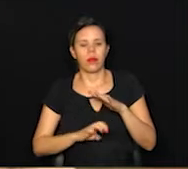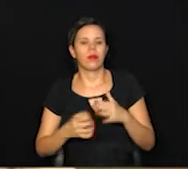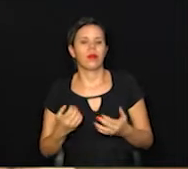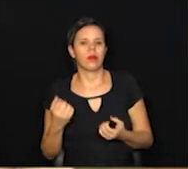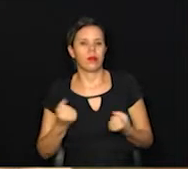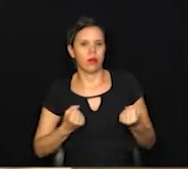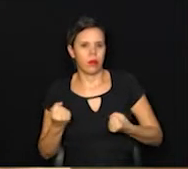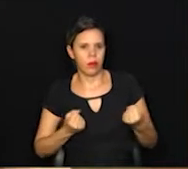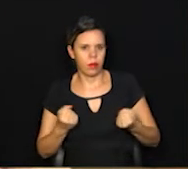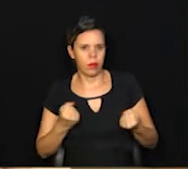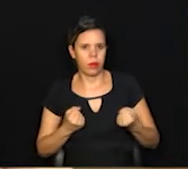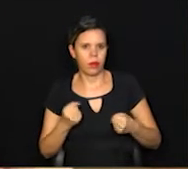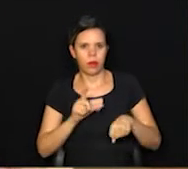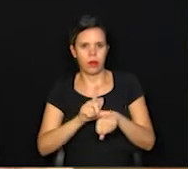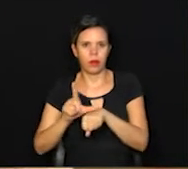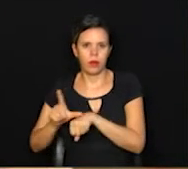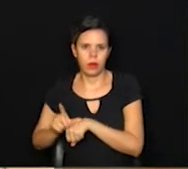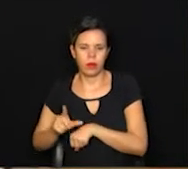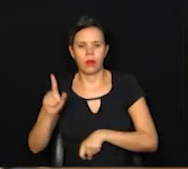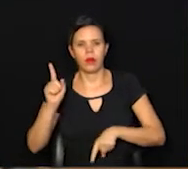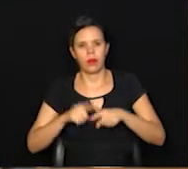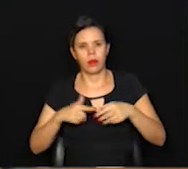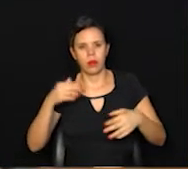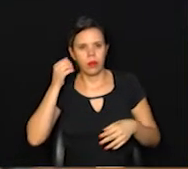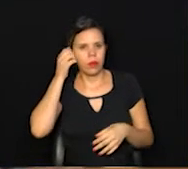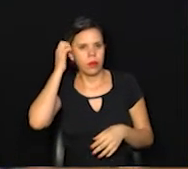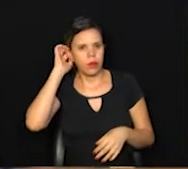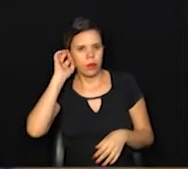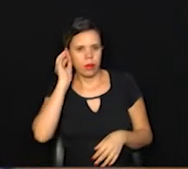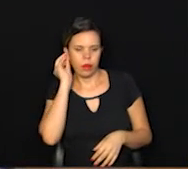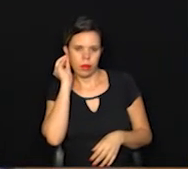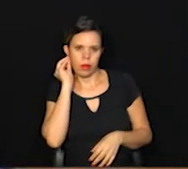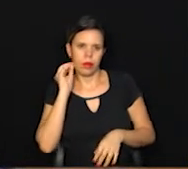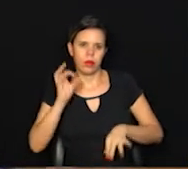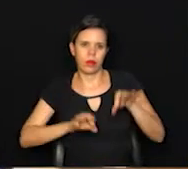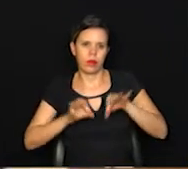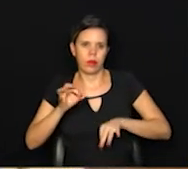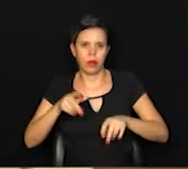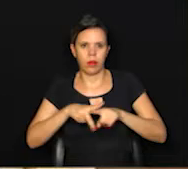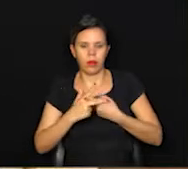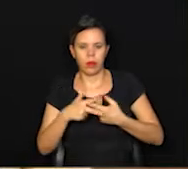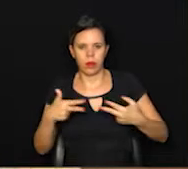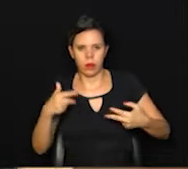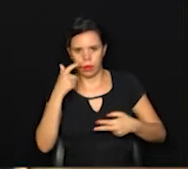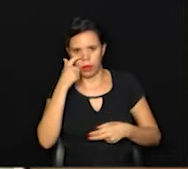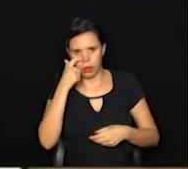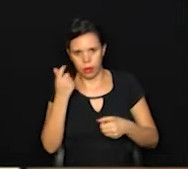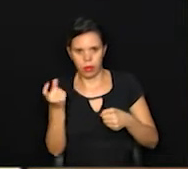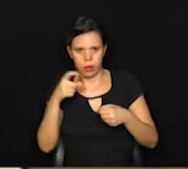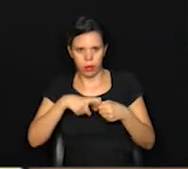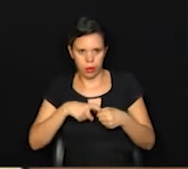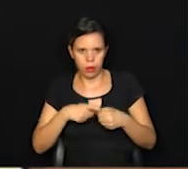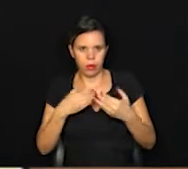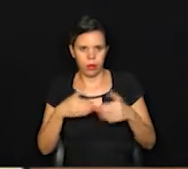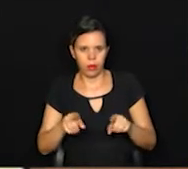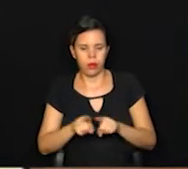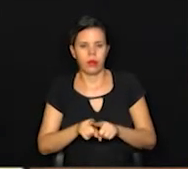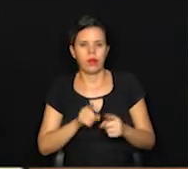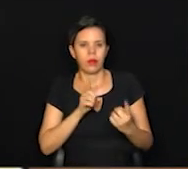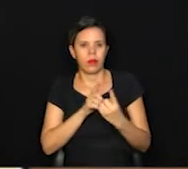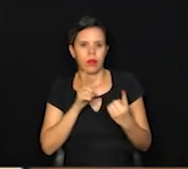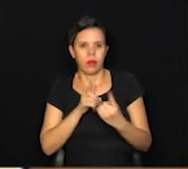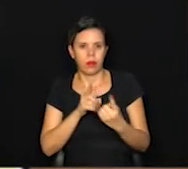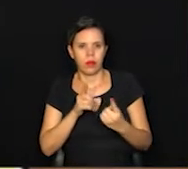e os comércios de insumo para oficinas mecânicas voltam a ter autorização para